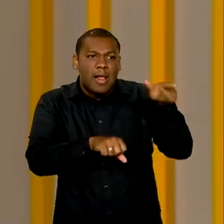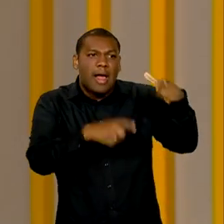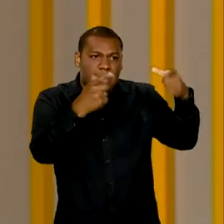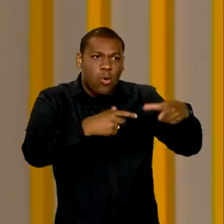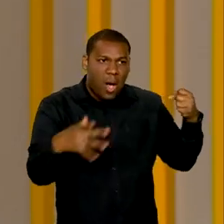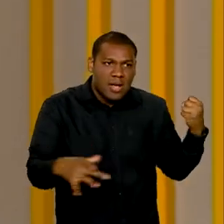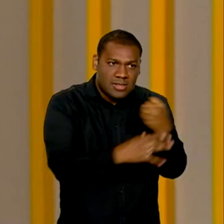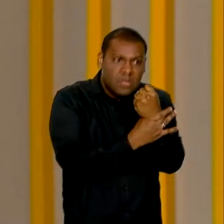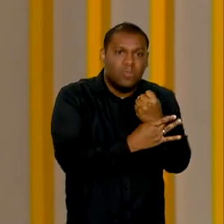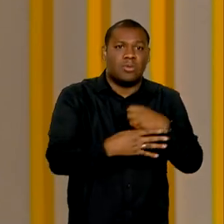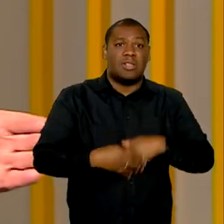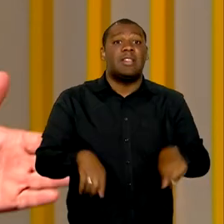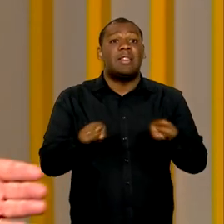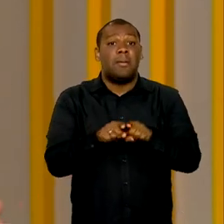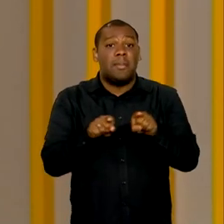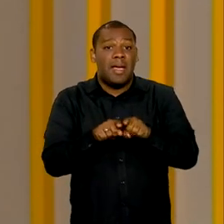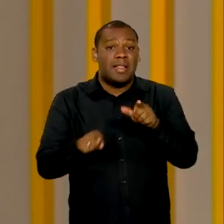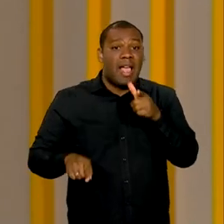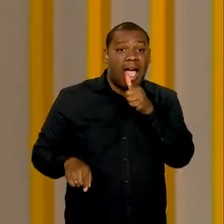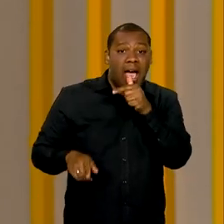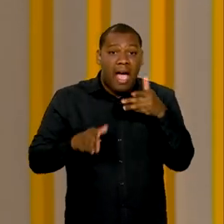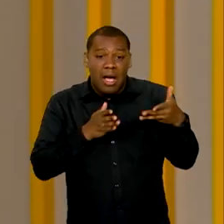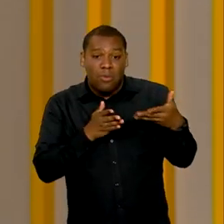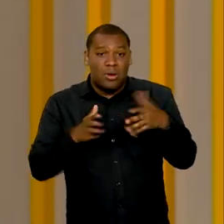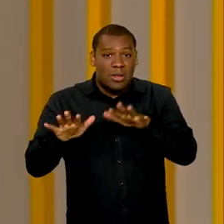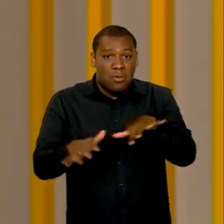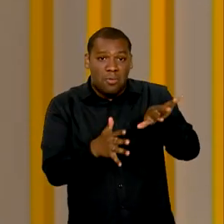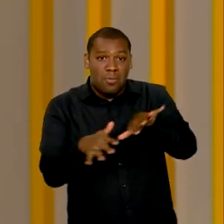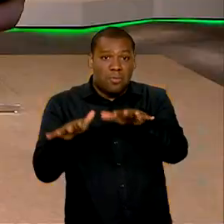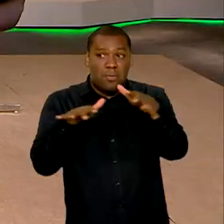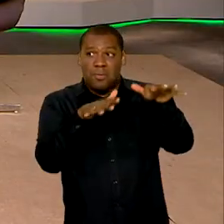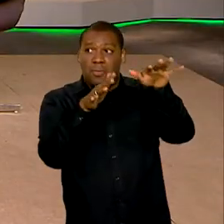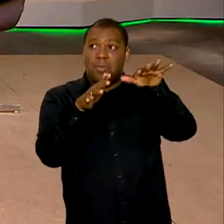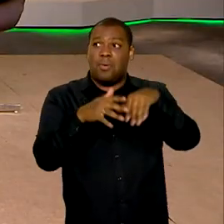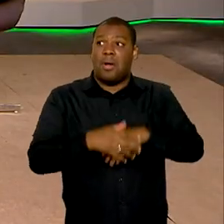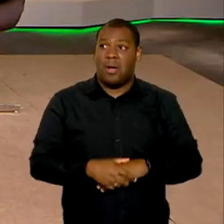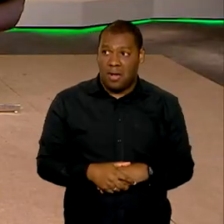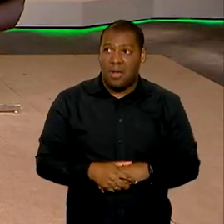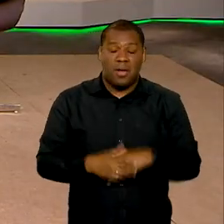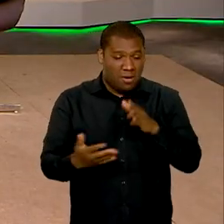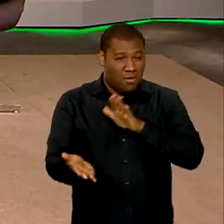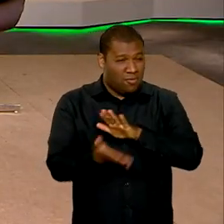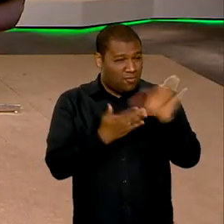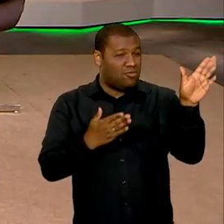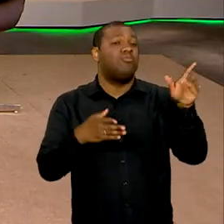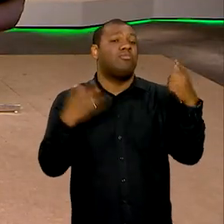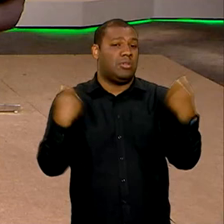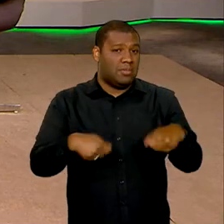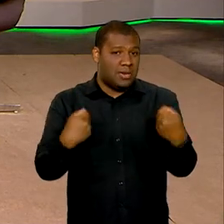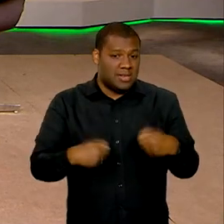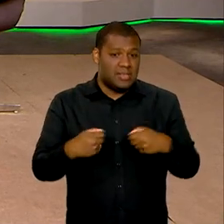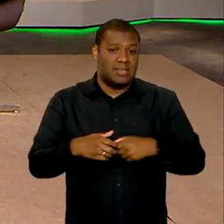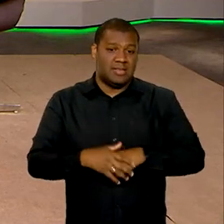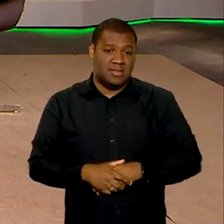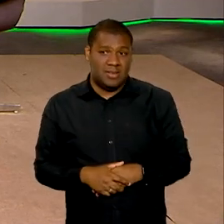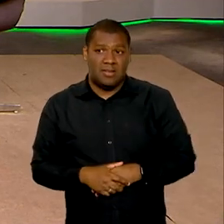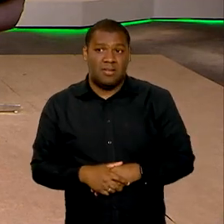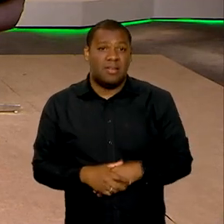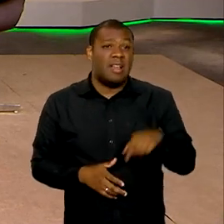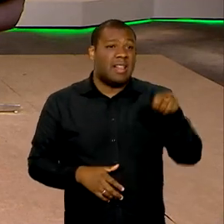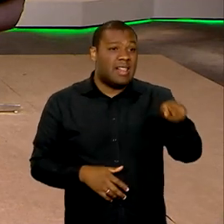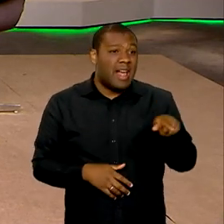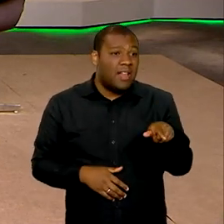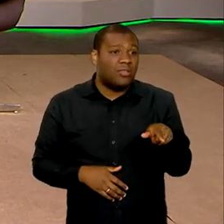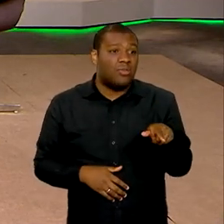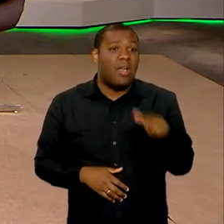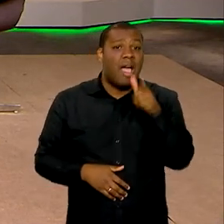que estão alagadas. Existem muitos riscos associados àquelas áreas alagadas, mesmo que seja uma área que não seja muito funda, mas a gente não sabe, a